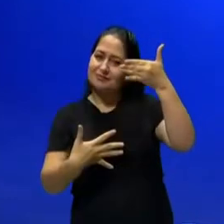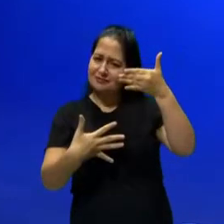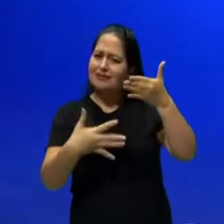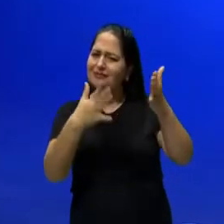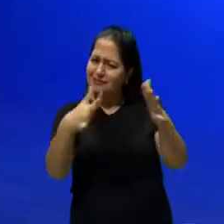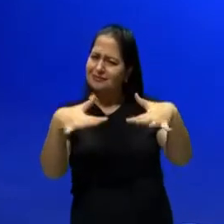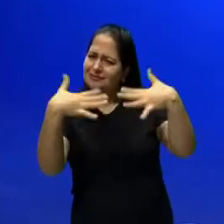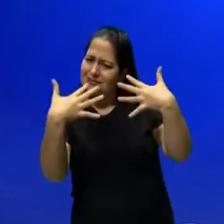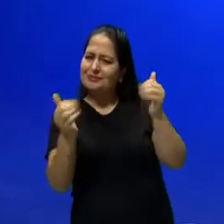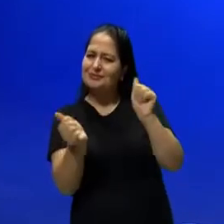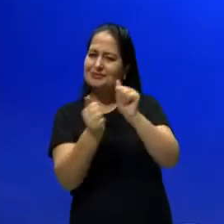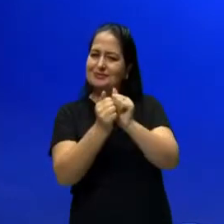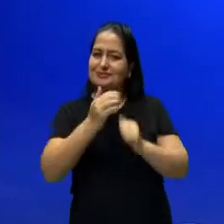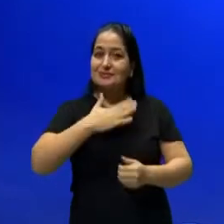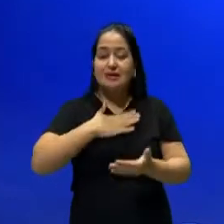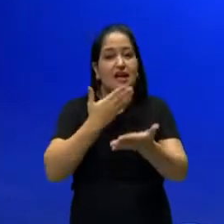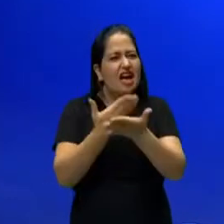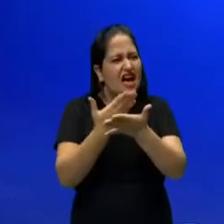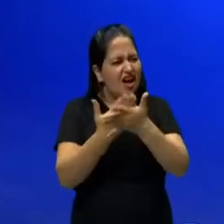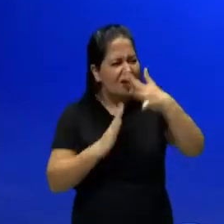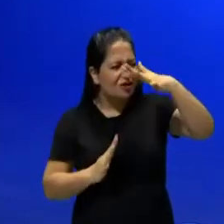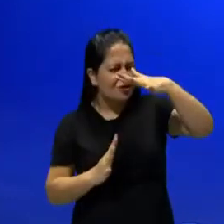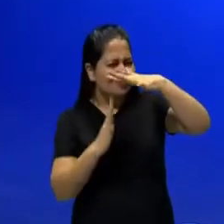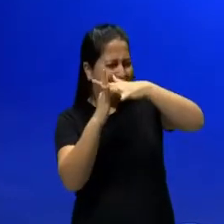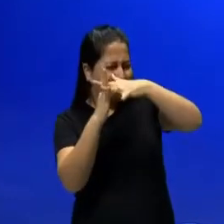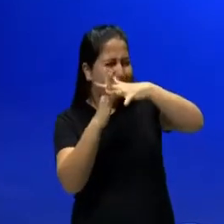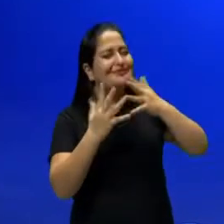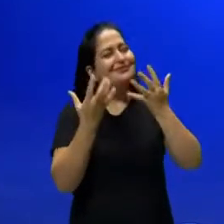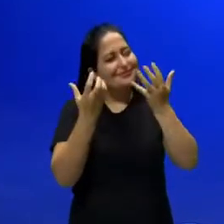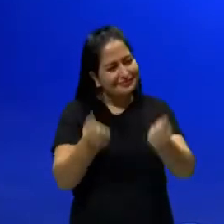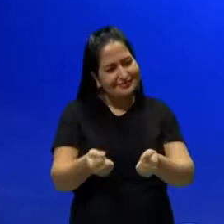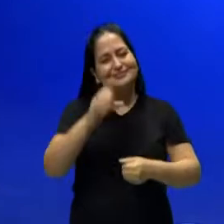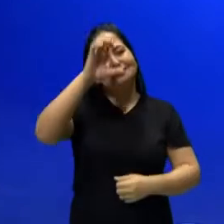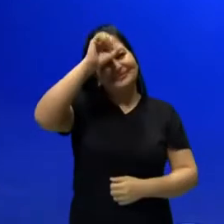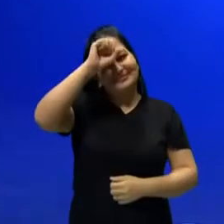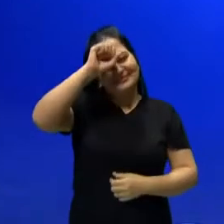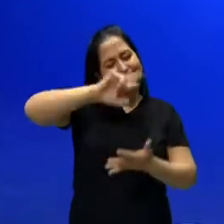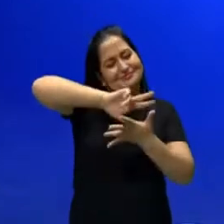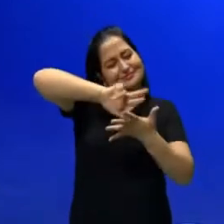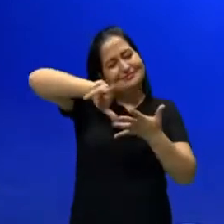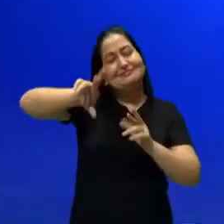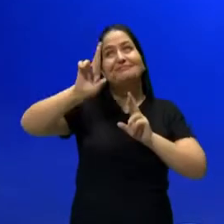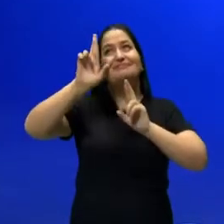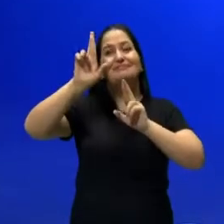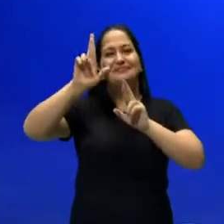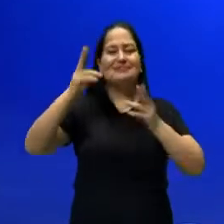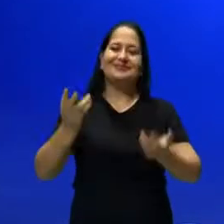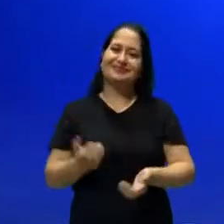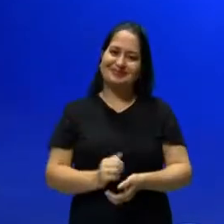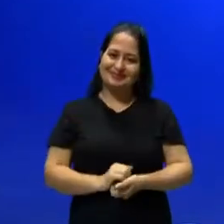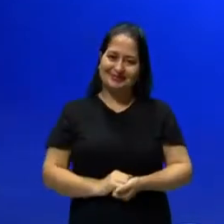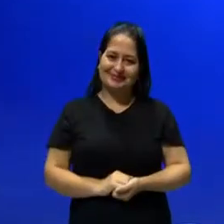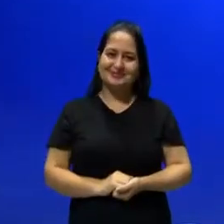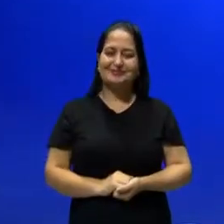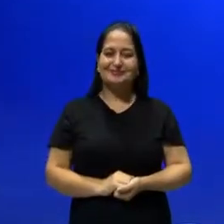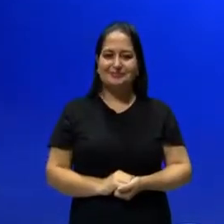ligadinho comigo, será uma aula top e que você vai aprender muita coisa, se Deus quiser. Qual que é a nossa